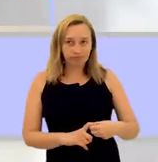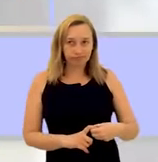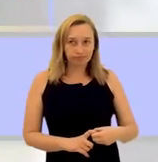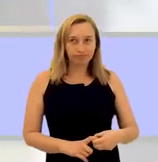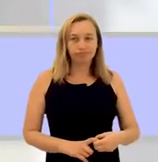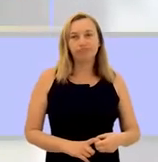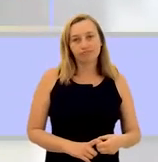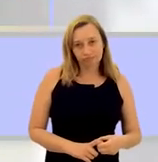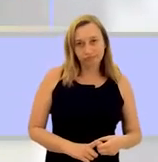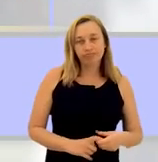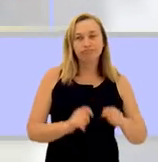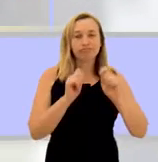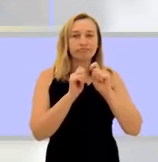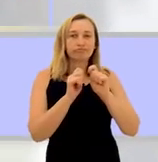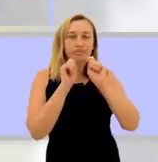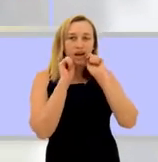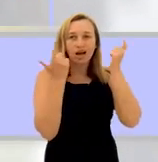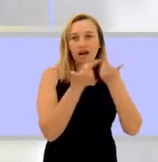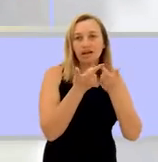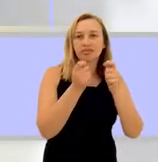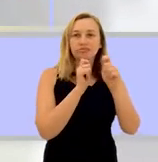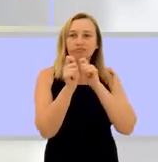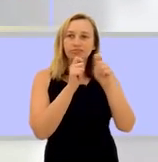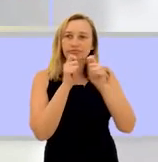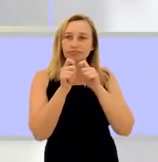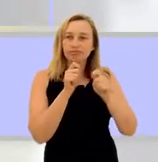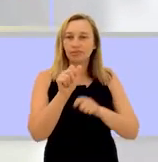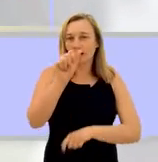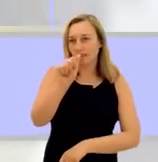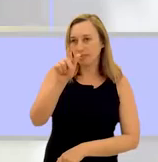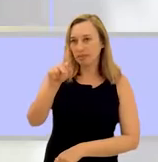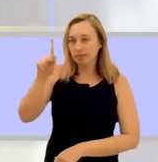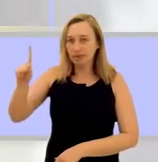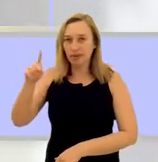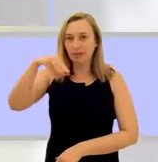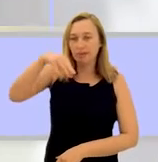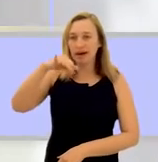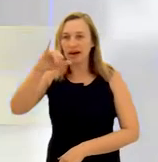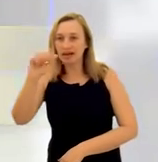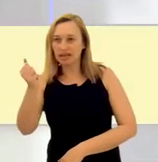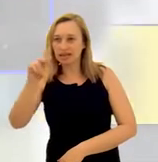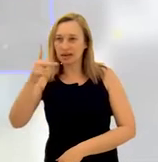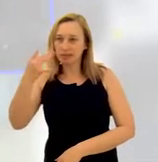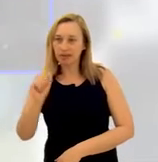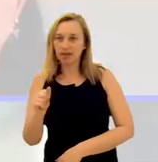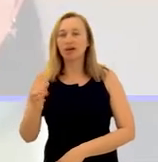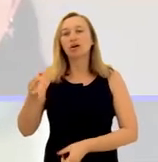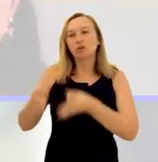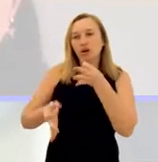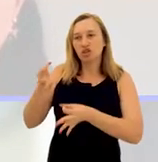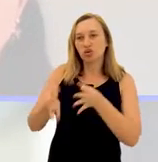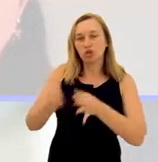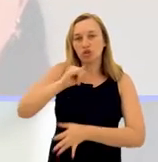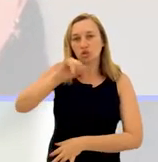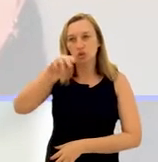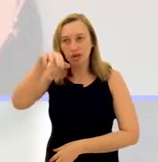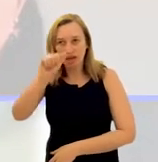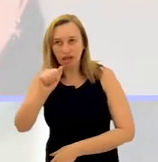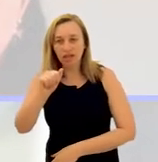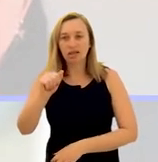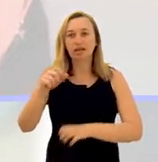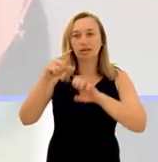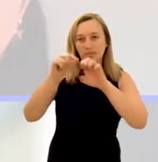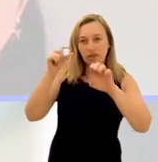Estamos de volta com o segundo bloco do Alerj Debate, falando sobre o aplicativo Maria da Penha Virtual, com a juíza Juliana